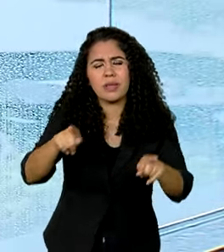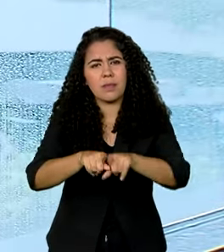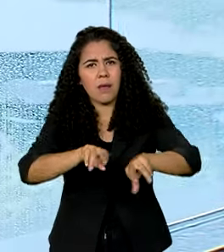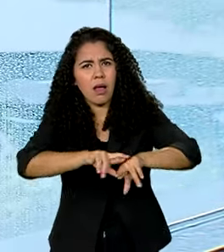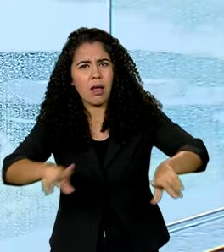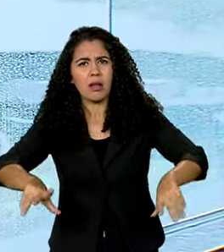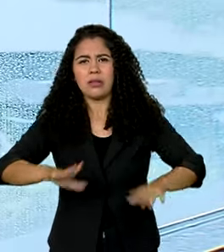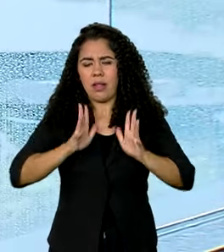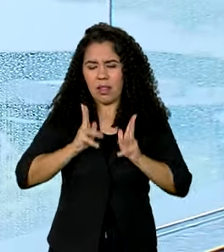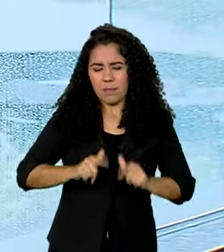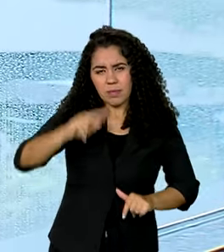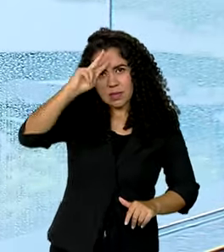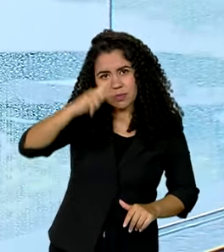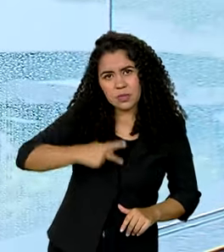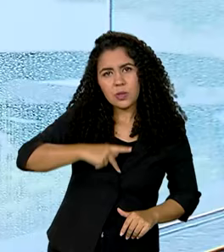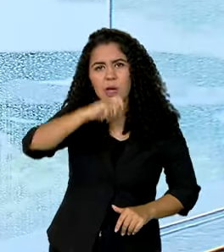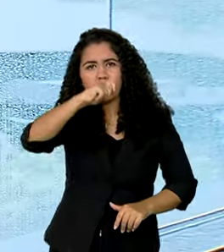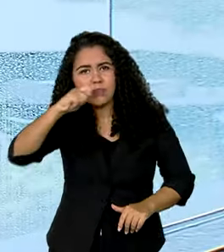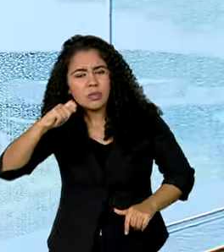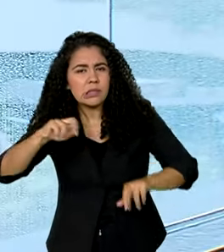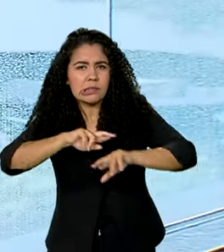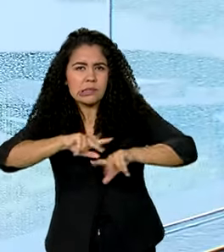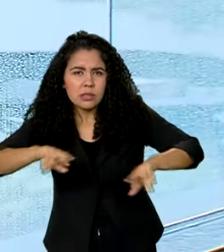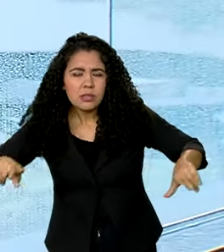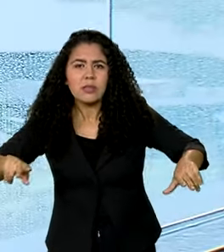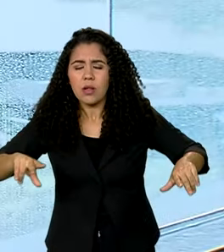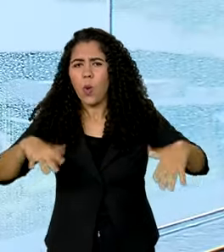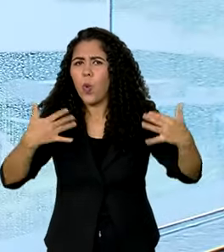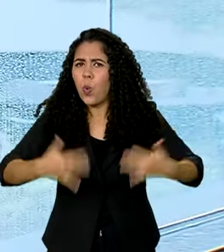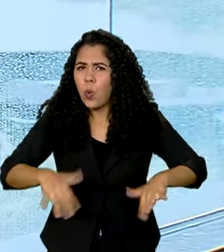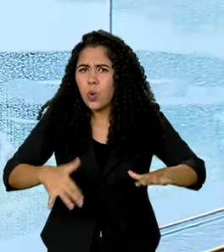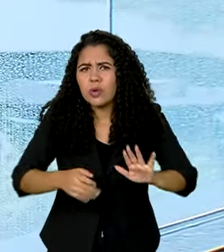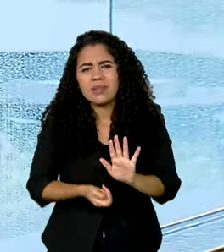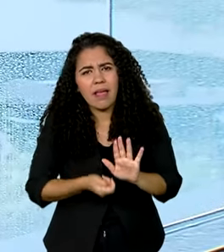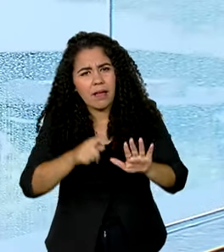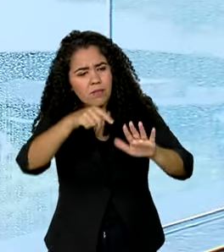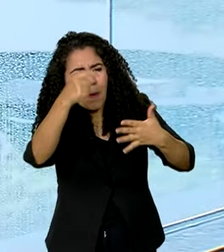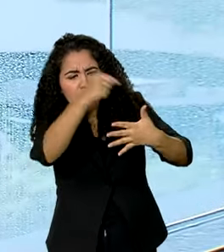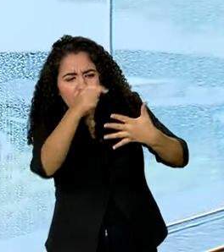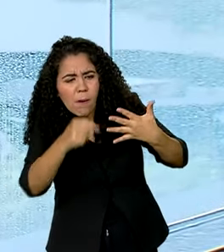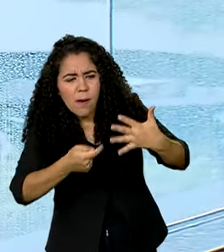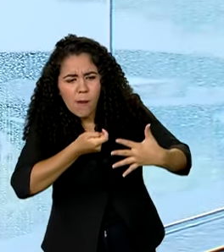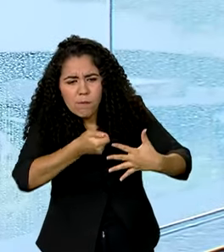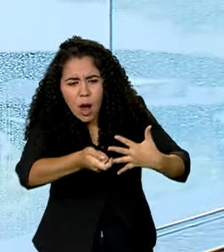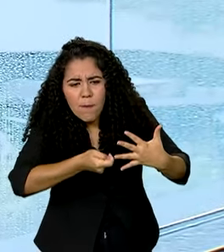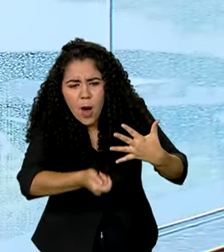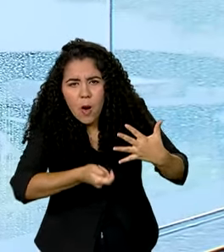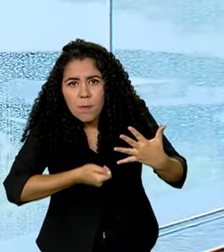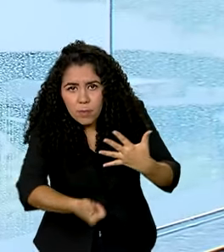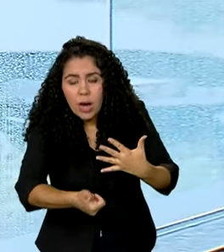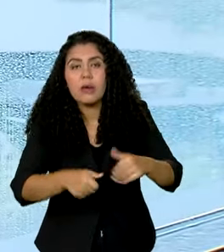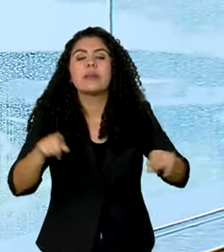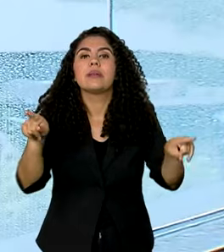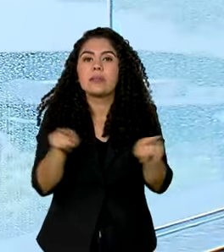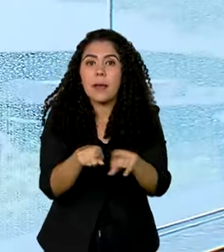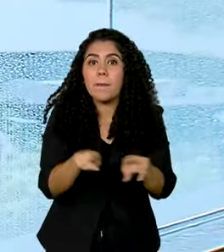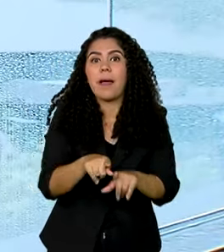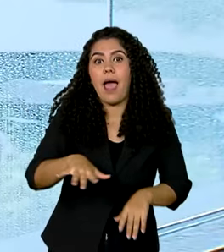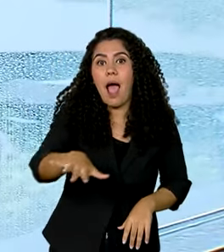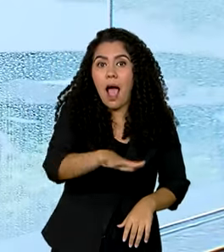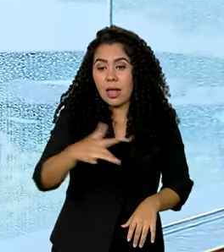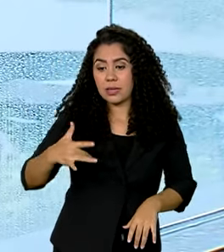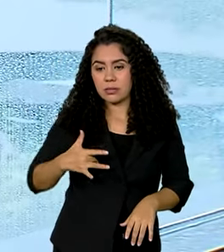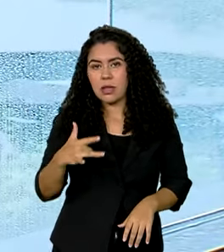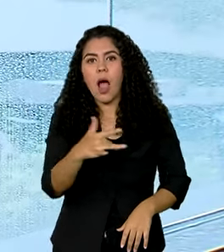higiene pessoal, de limpeza. É uma lista grande de donativos entregues. O mesmo acontece na área da saúde.